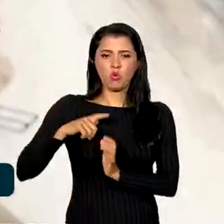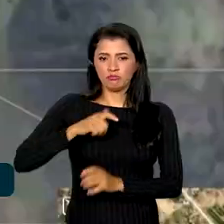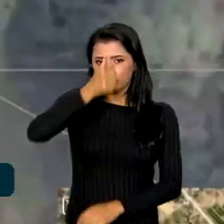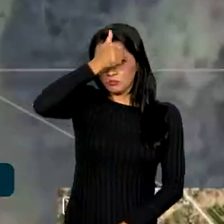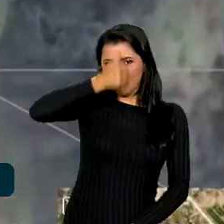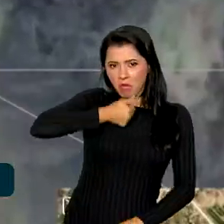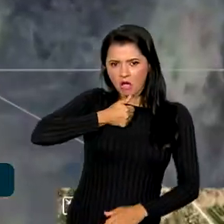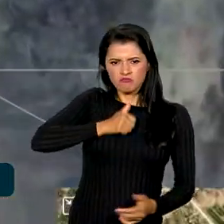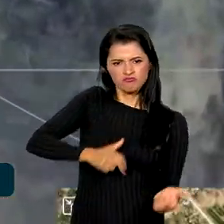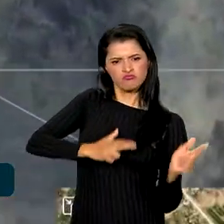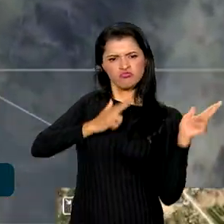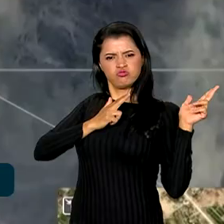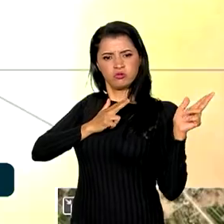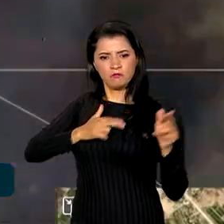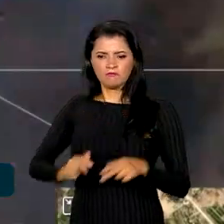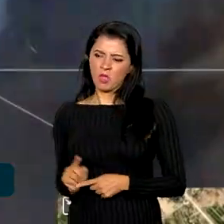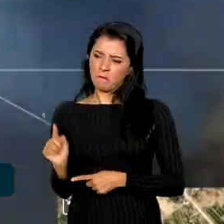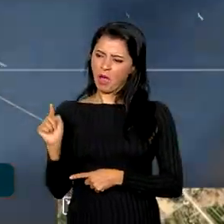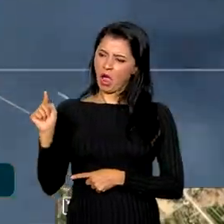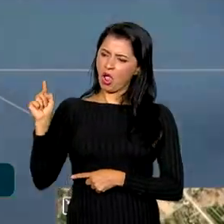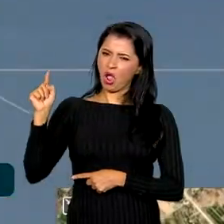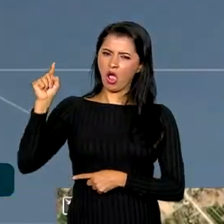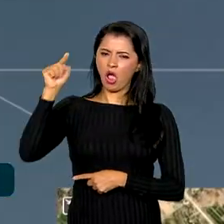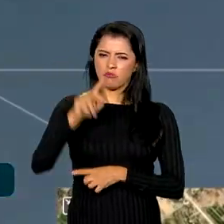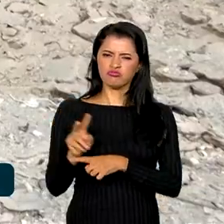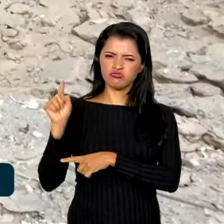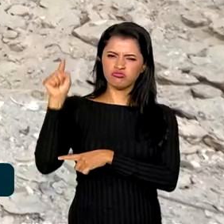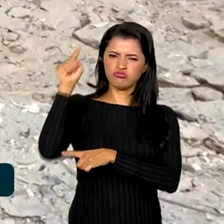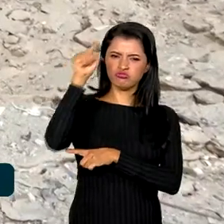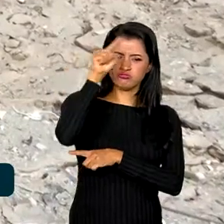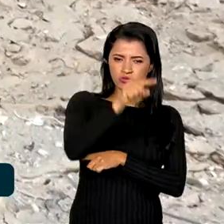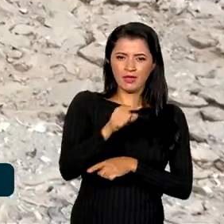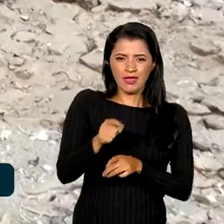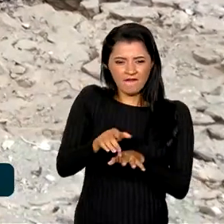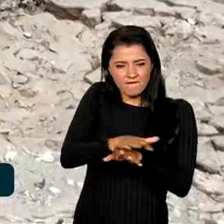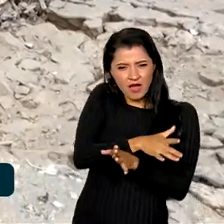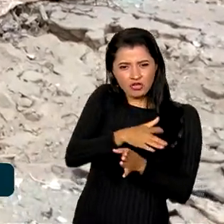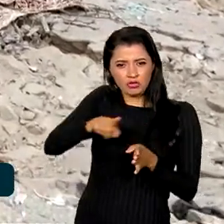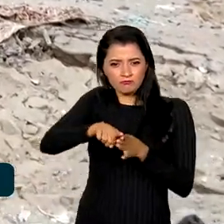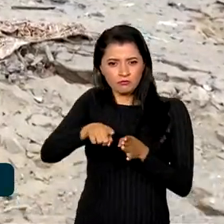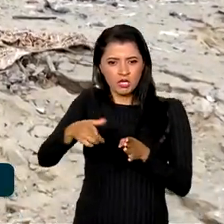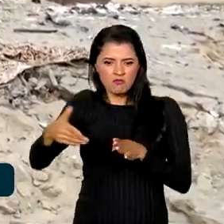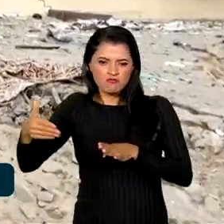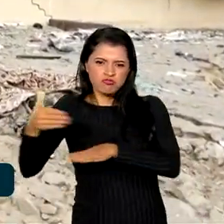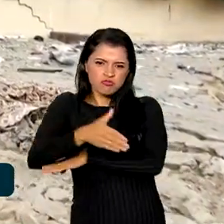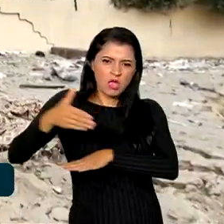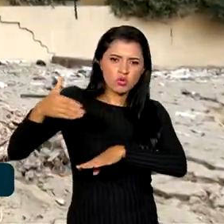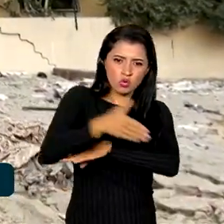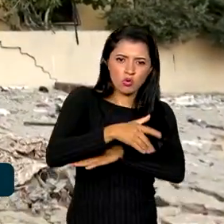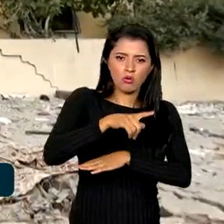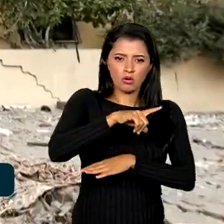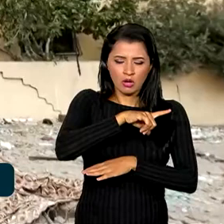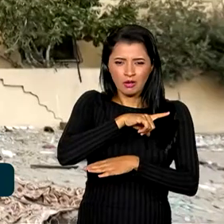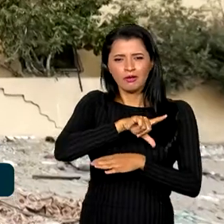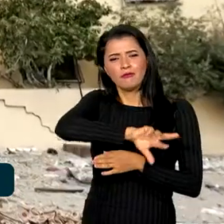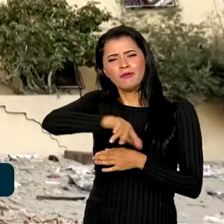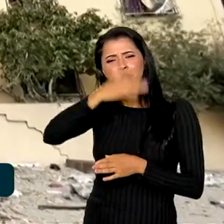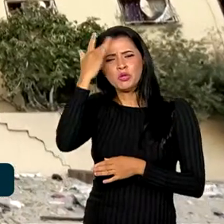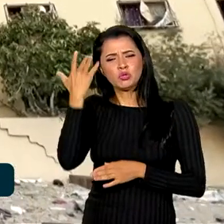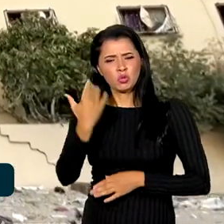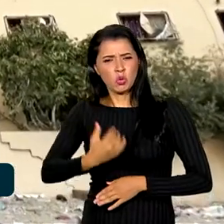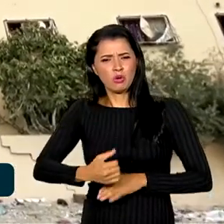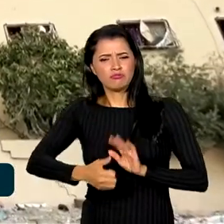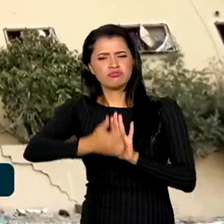lançou foguetes contra Israel a partir da faixa de Gaza e invadiu o território israelita, deixando centenas de